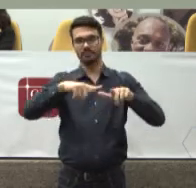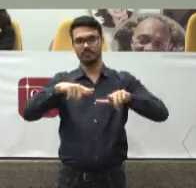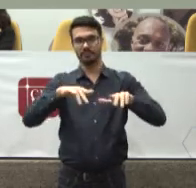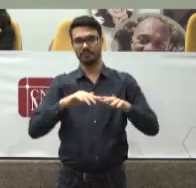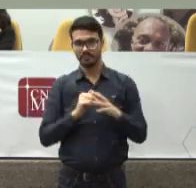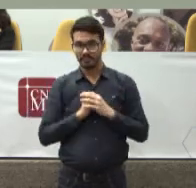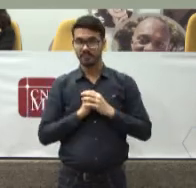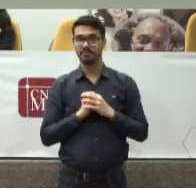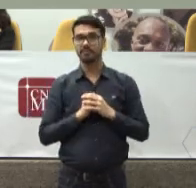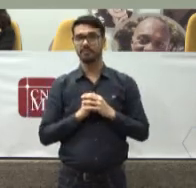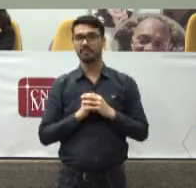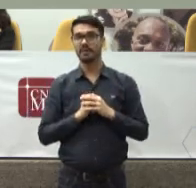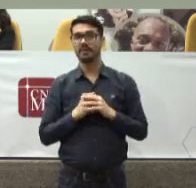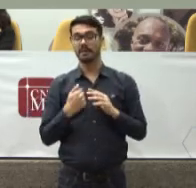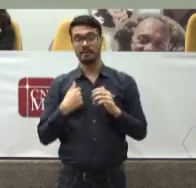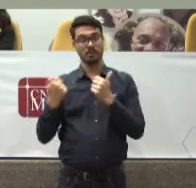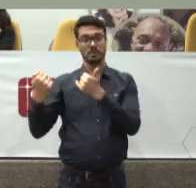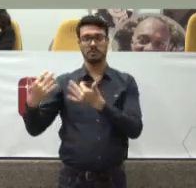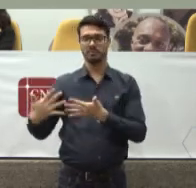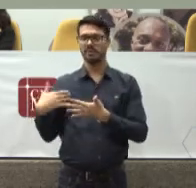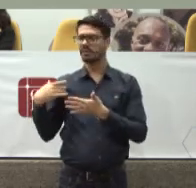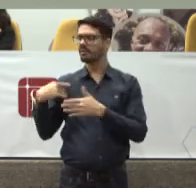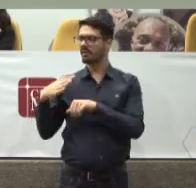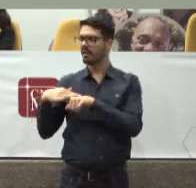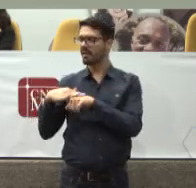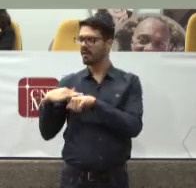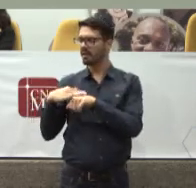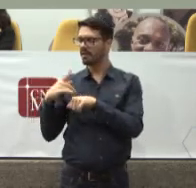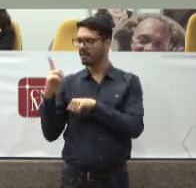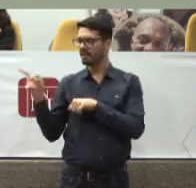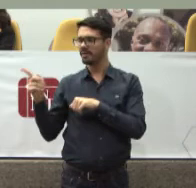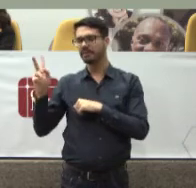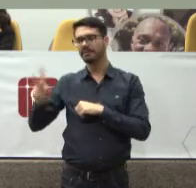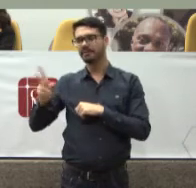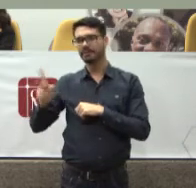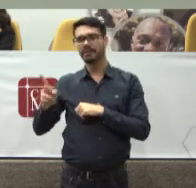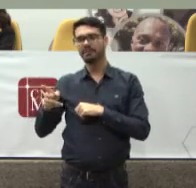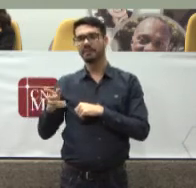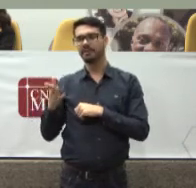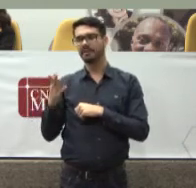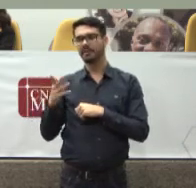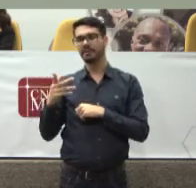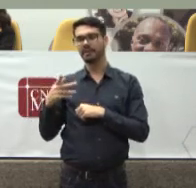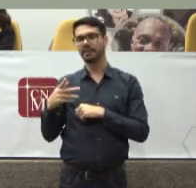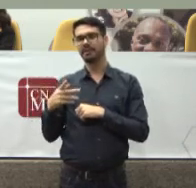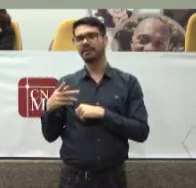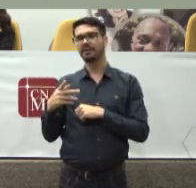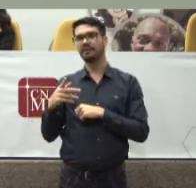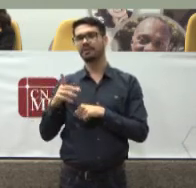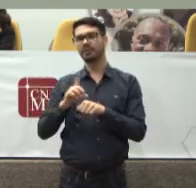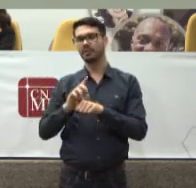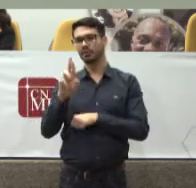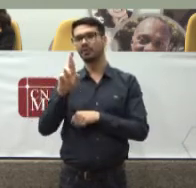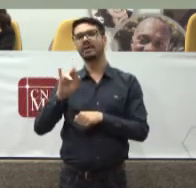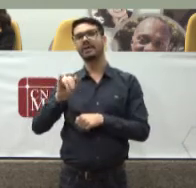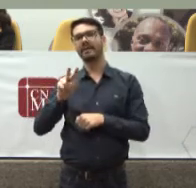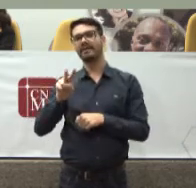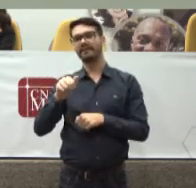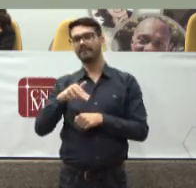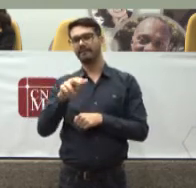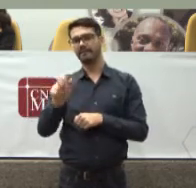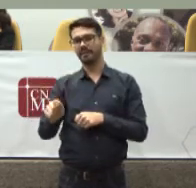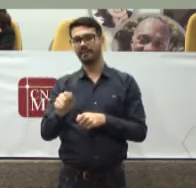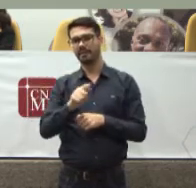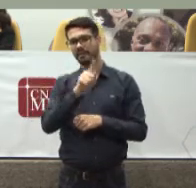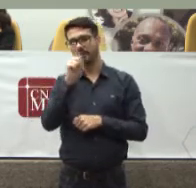aqui Para a nossa Sempre procuradora-geral A doutora Ivana Que me antecedeu Está aqui o